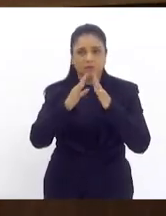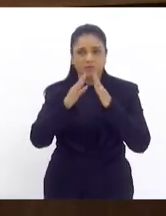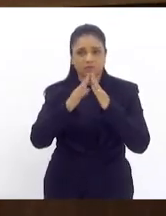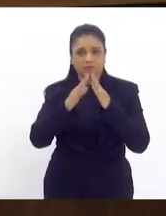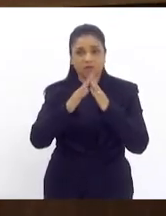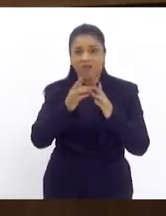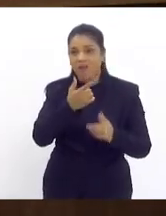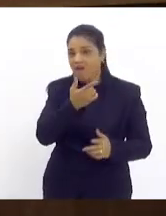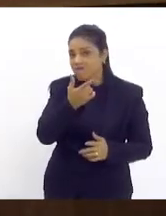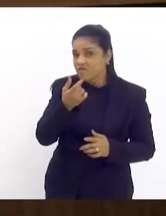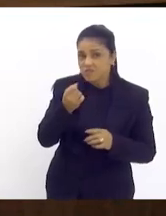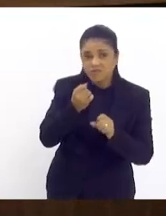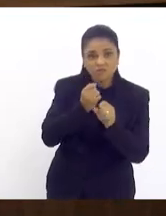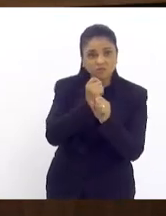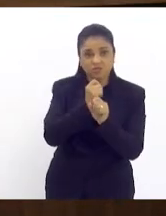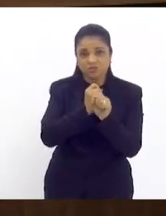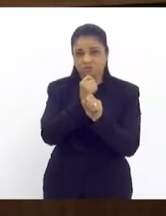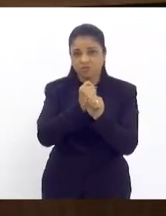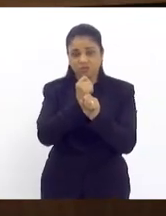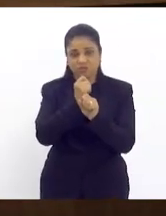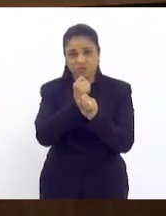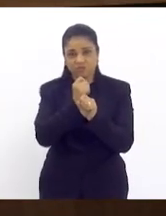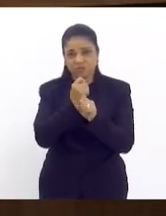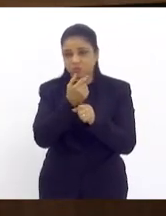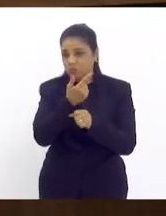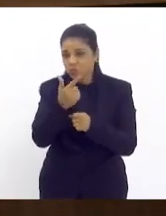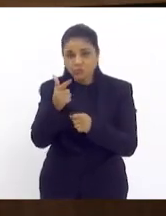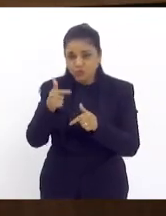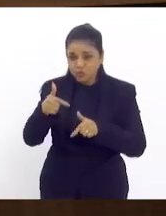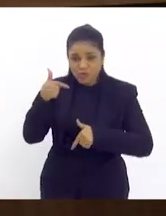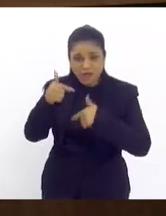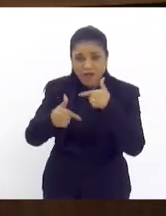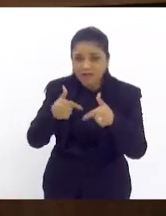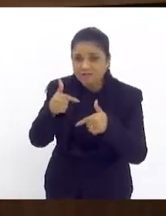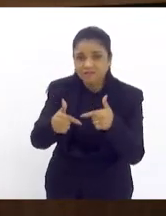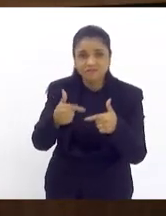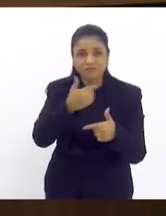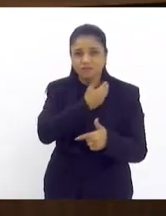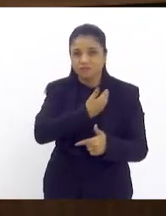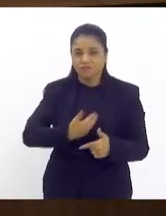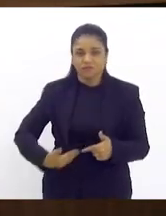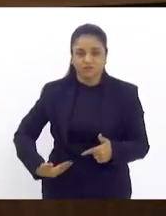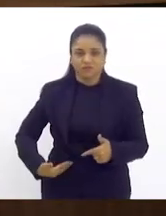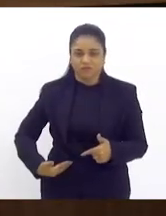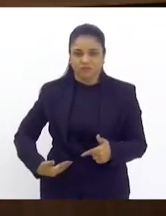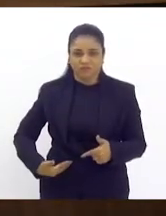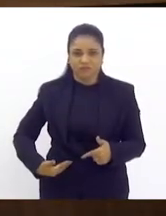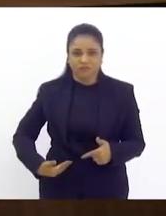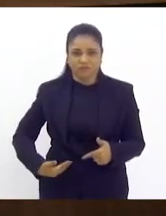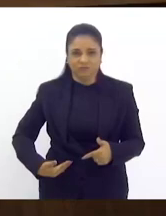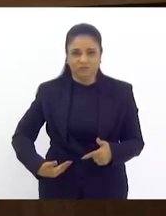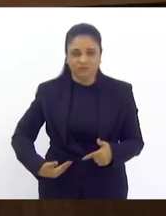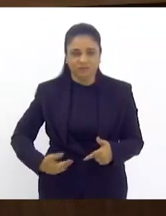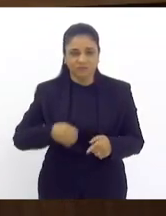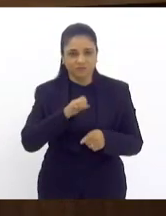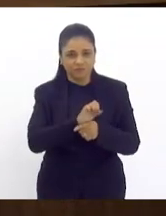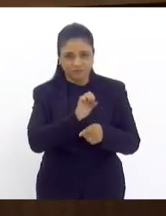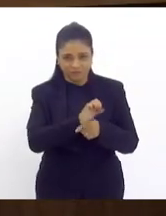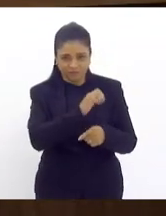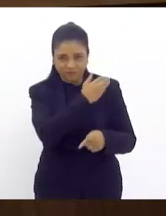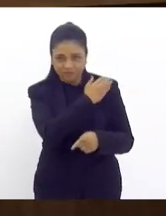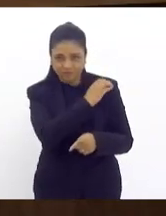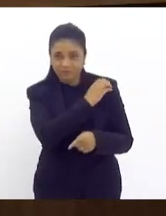anos não tinha nenhuma ação habitacional por parte do governo do estado do Rio de Janeiro não sei se vossa excelência tem conhecimento